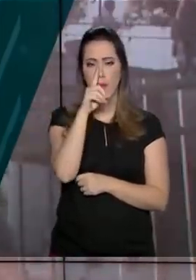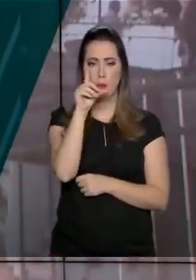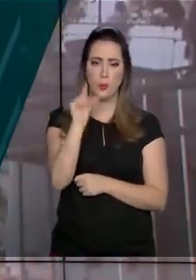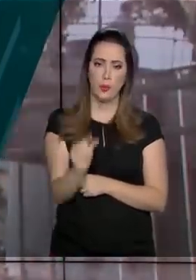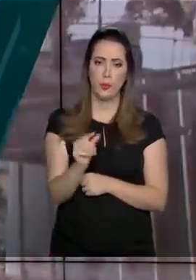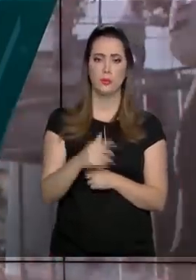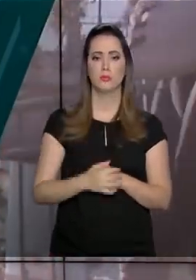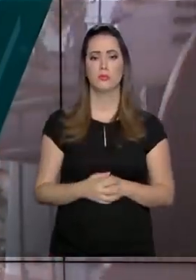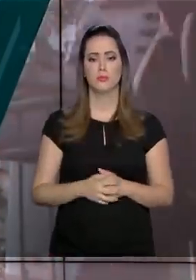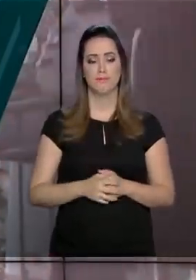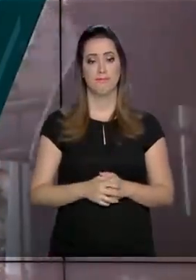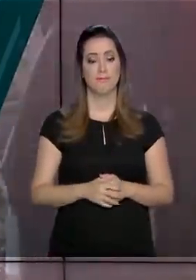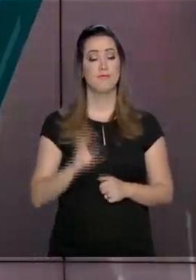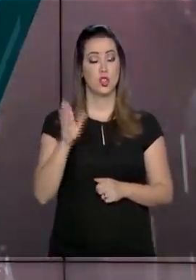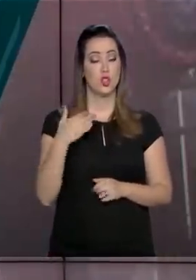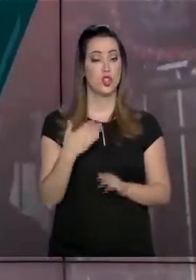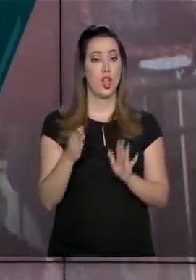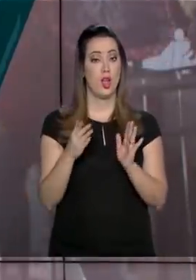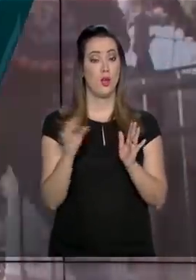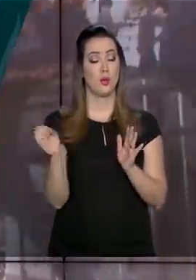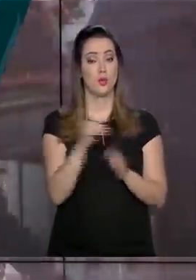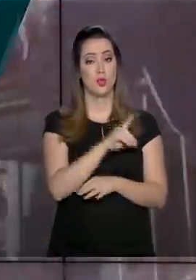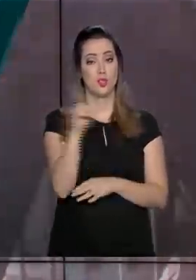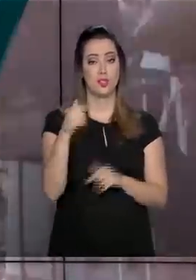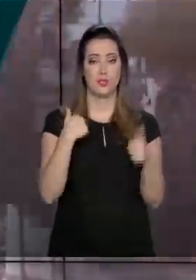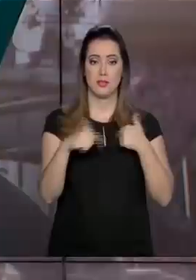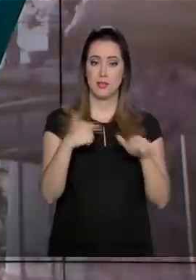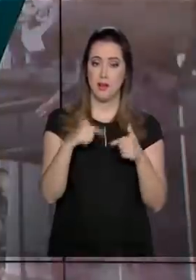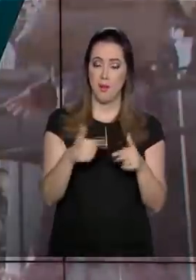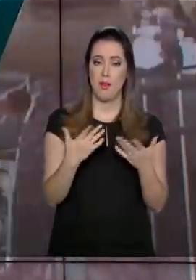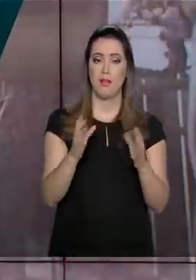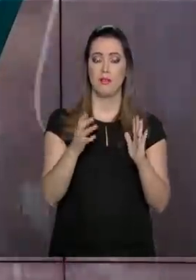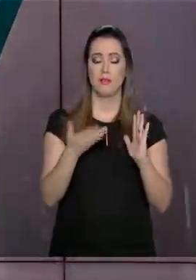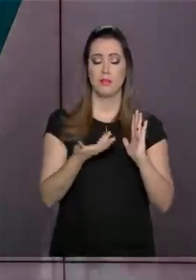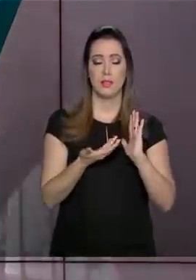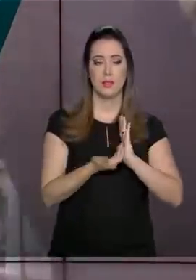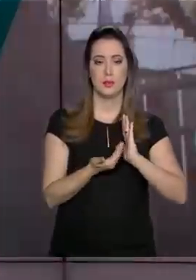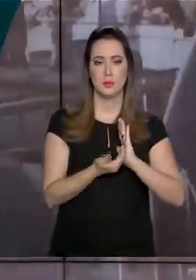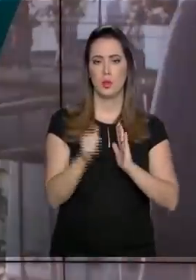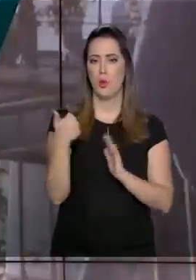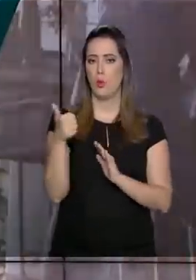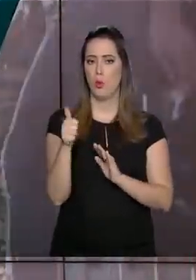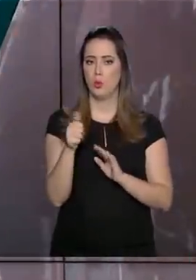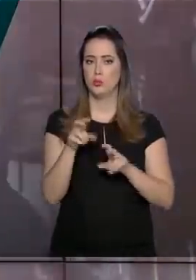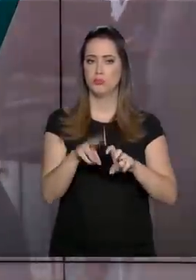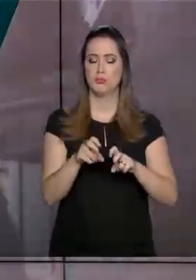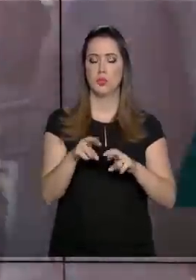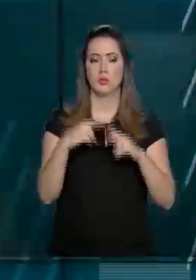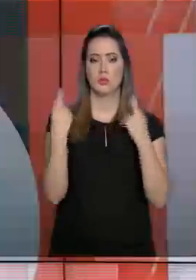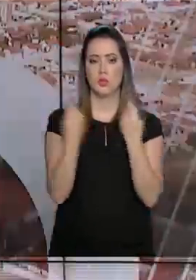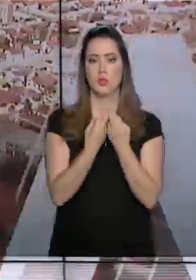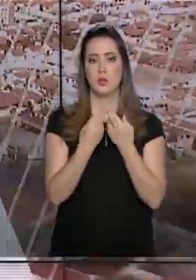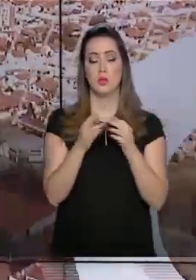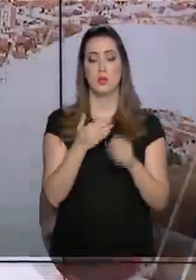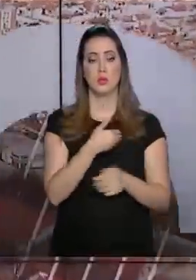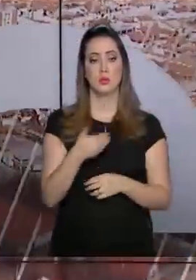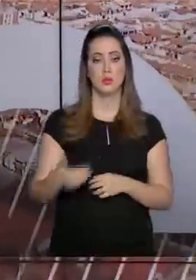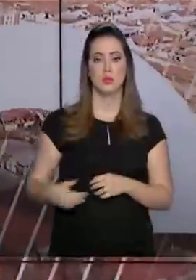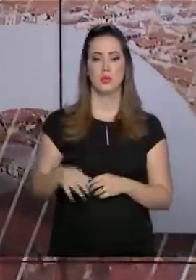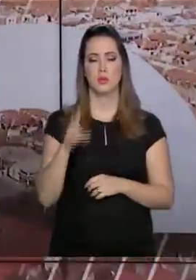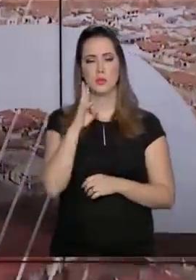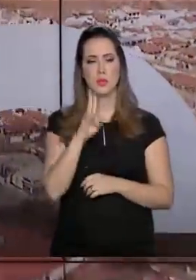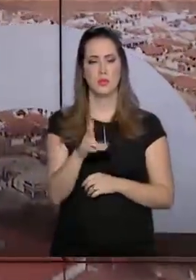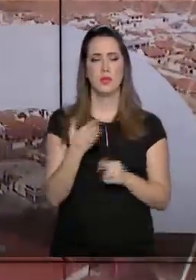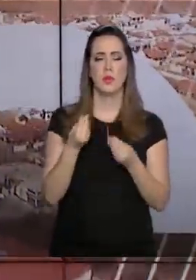o cronograma de trabalho da nova Previdência na Câmara. Os deputados pretendem fazer 11 audiências públicas para ouvir especialistas, e a ideia é